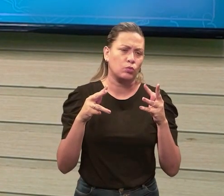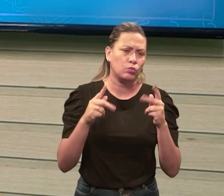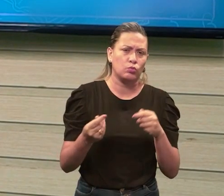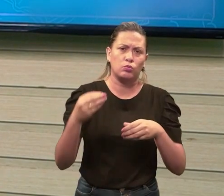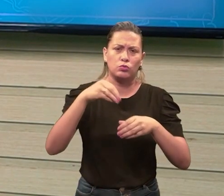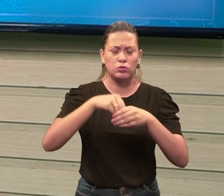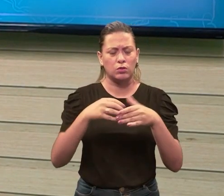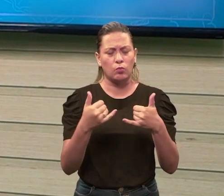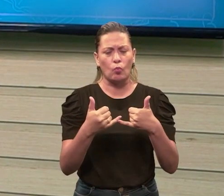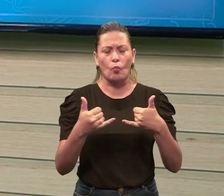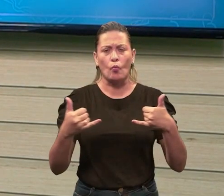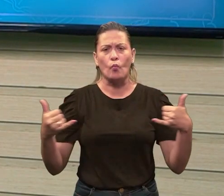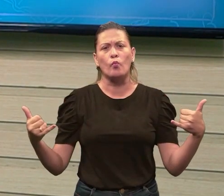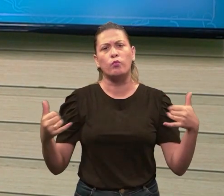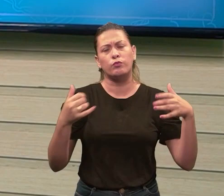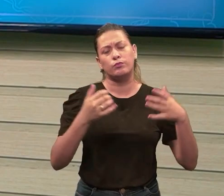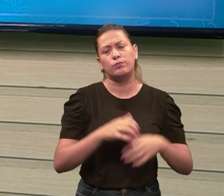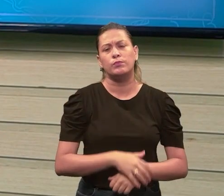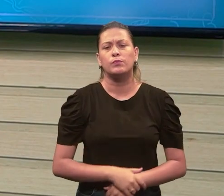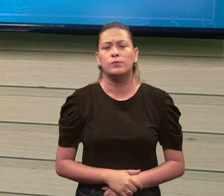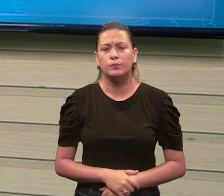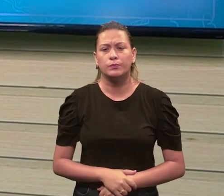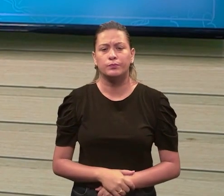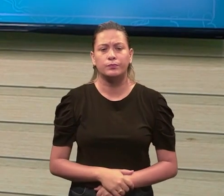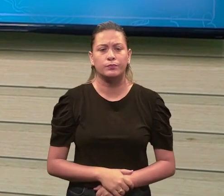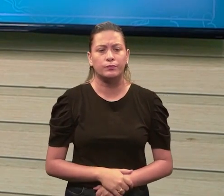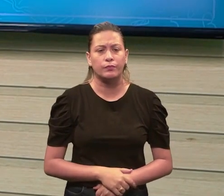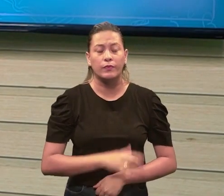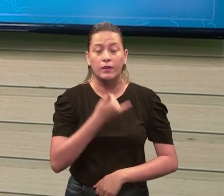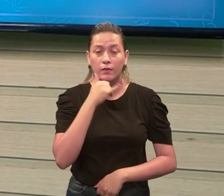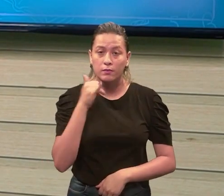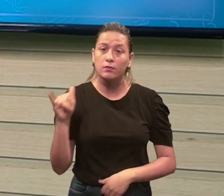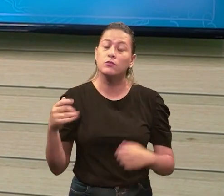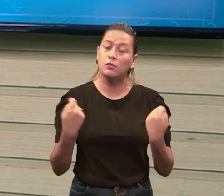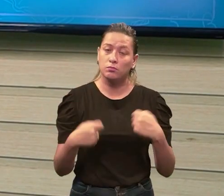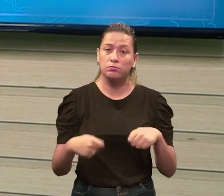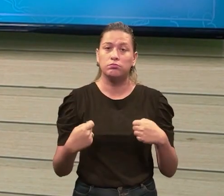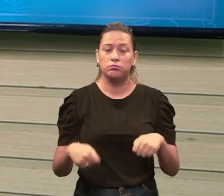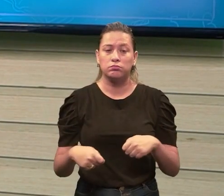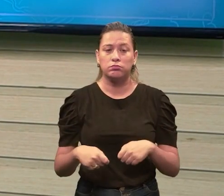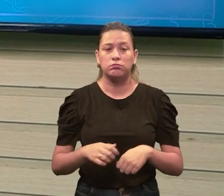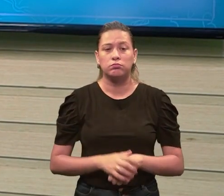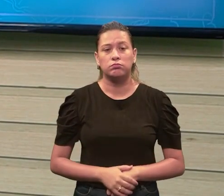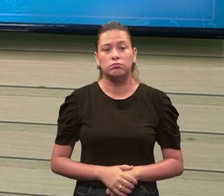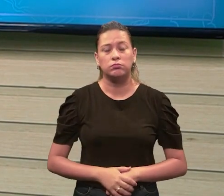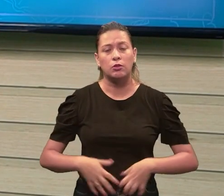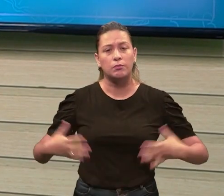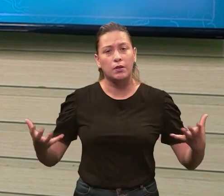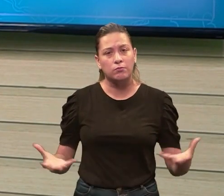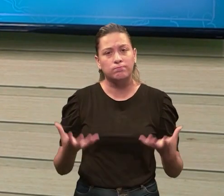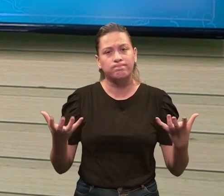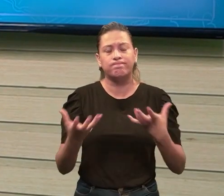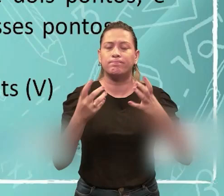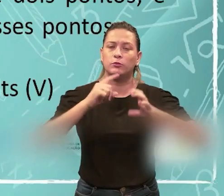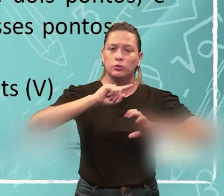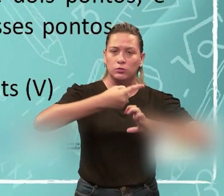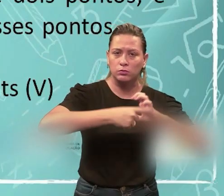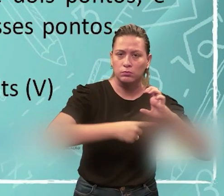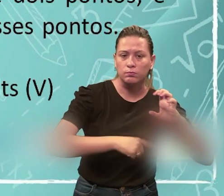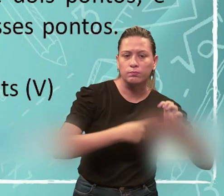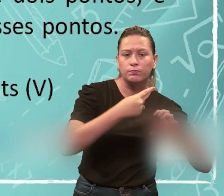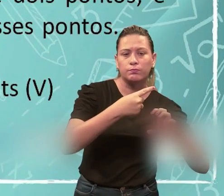por toda a condução. Então, nada mais é exatamente do que essa energia necessária para impulsionar esses elétrons,